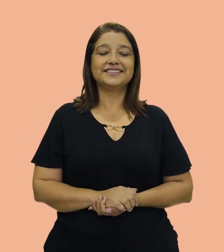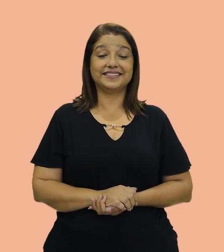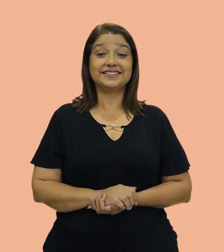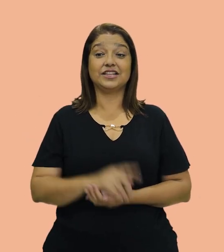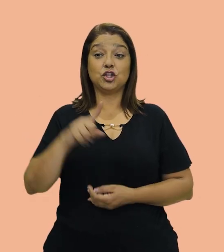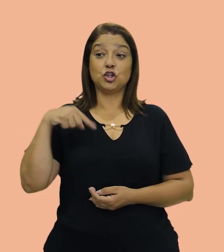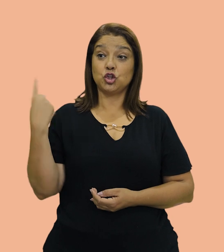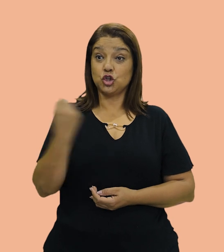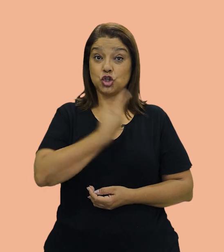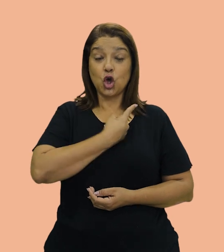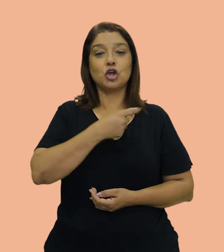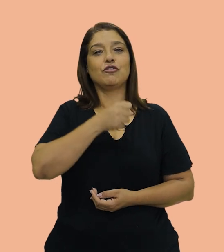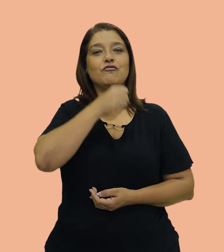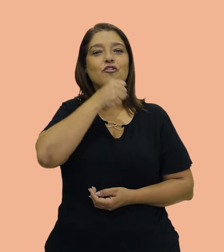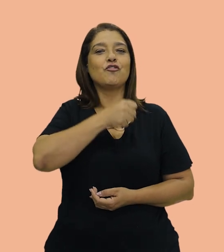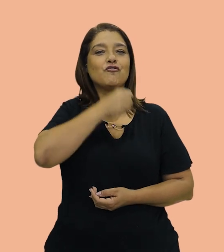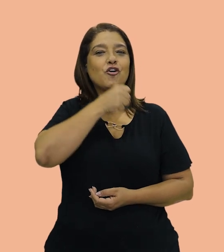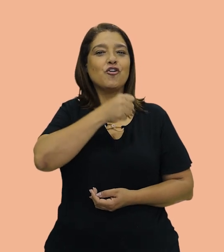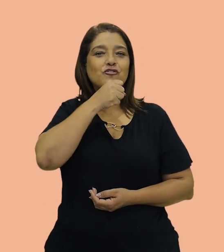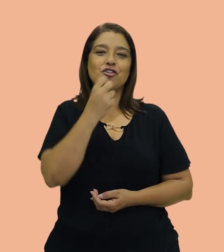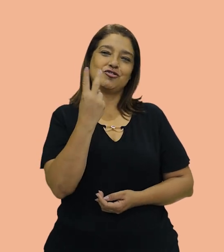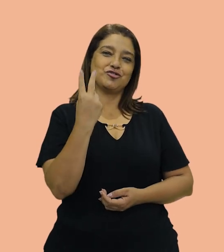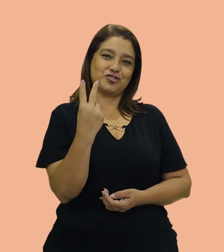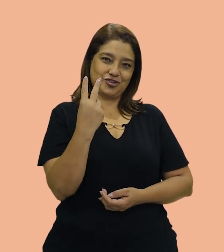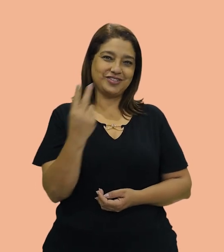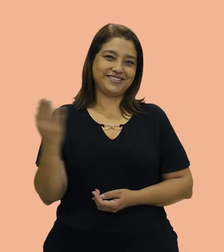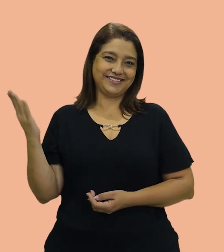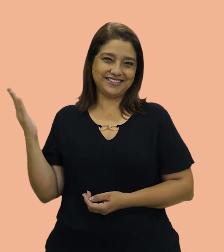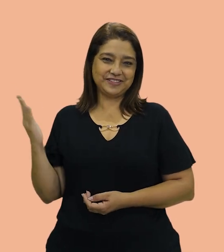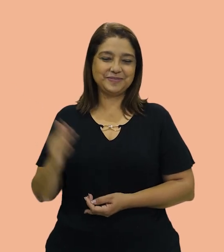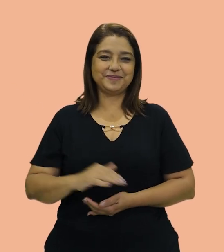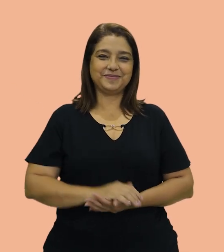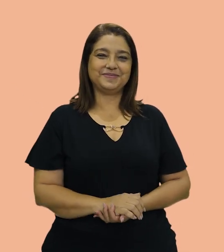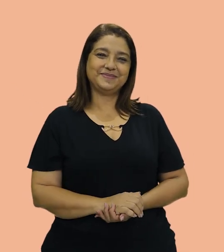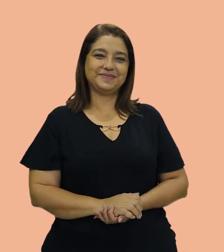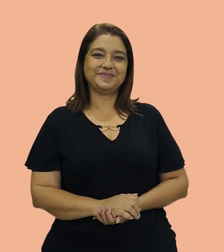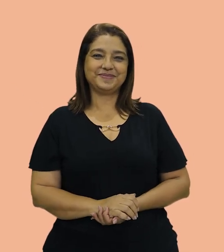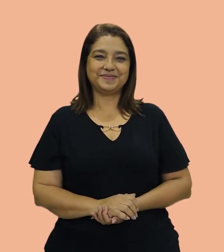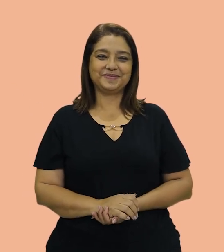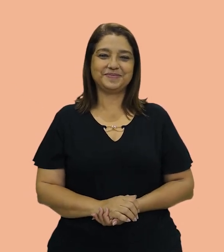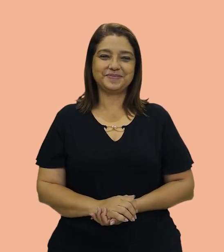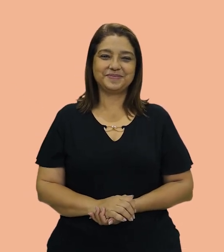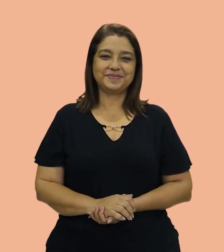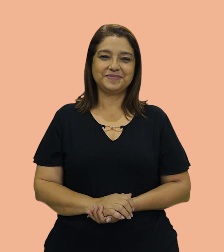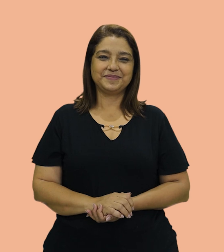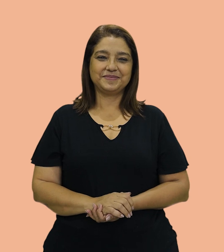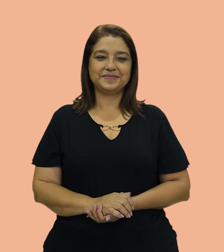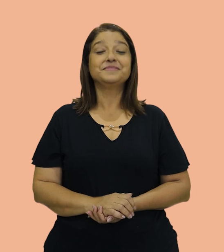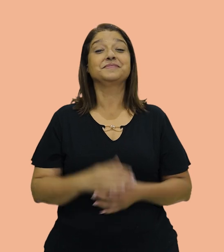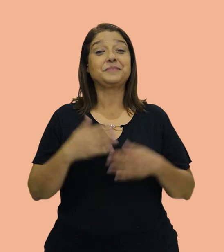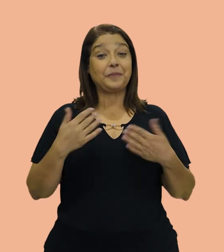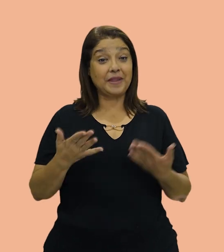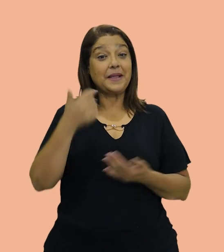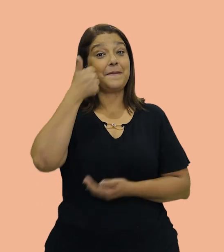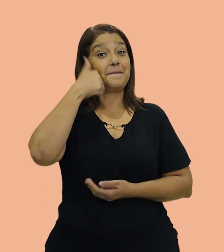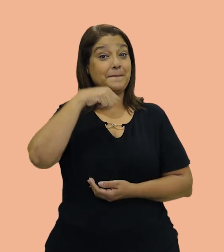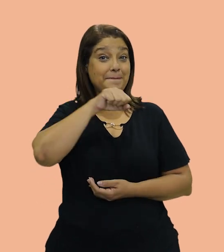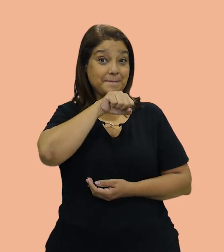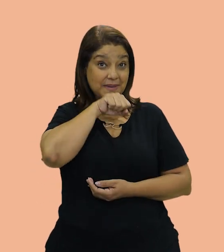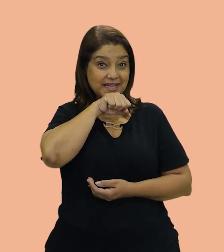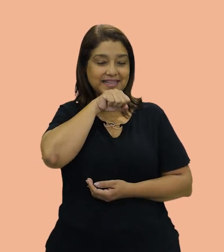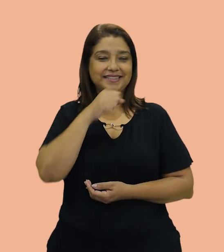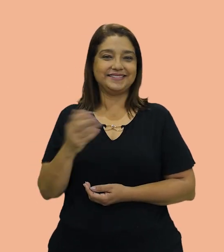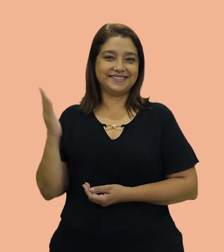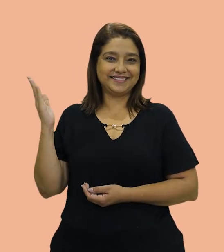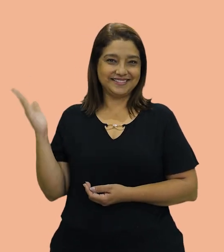nossos avós. Grandparents. E depois, que vem? Vem a mother.